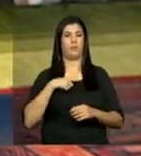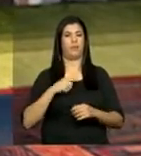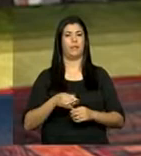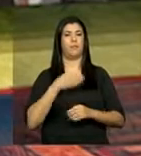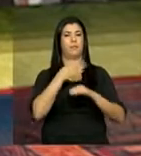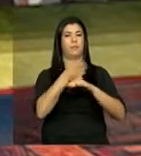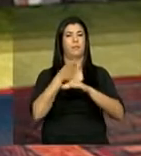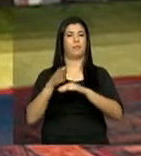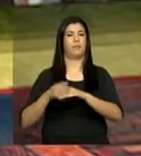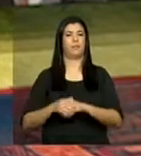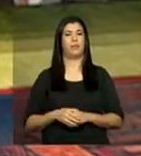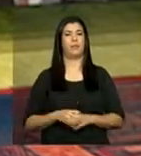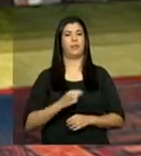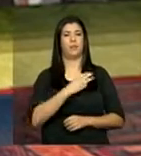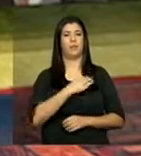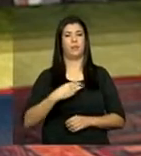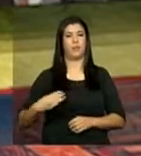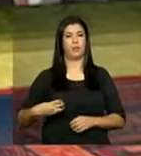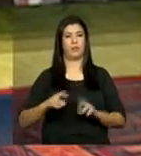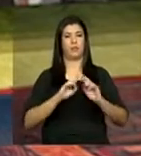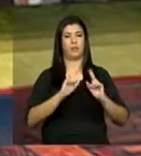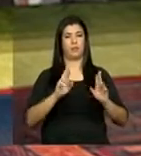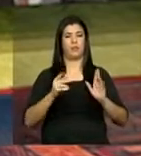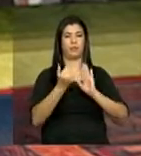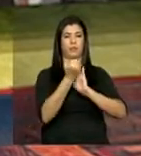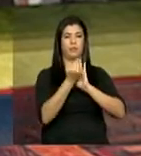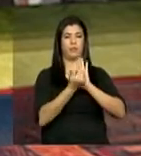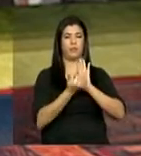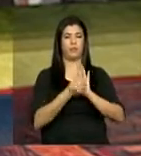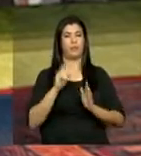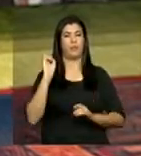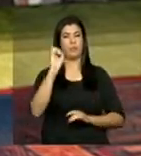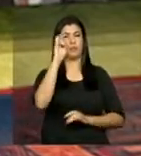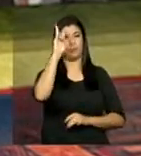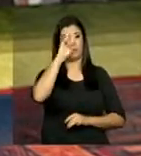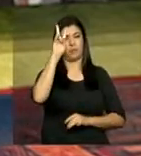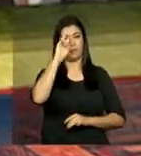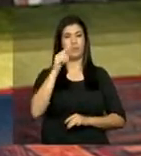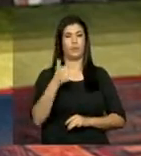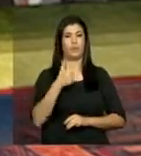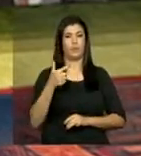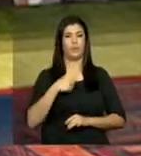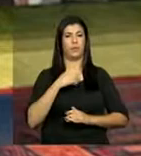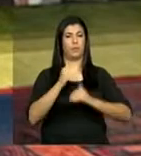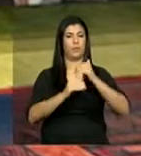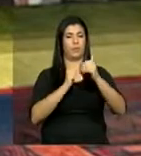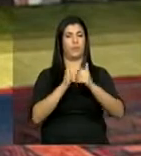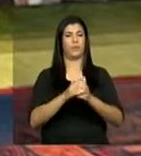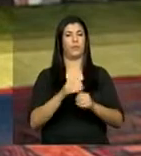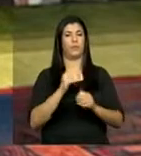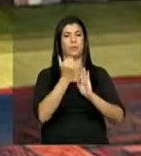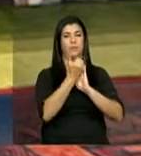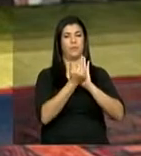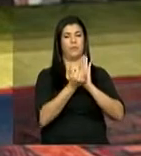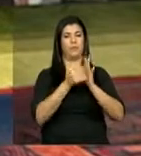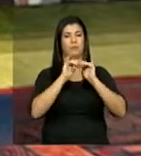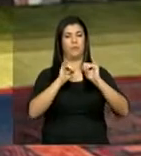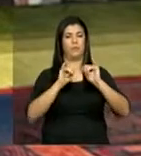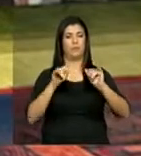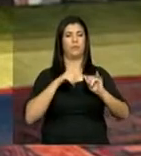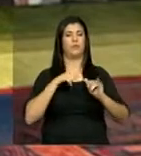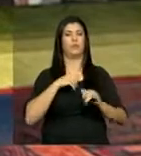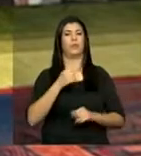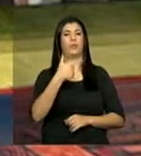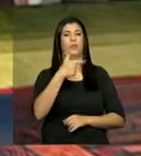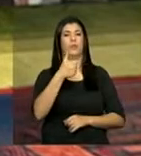presença de ministros de várias áreas que integram o programa. Vale lembrar que essa segunda etapa do Programa de Aceleração do Crescimento foi